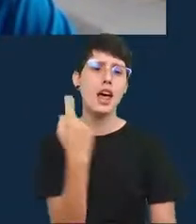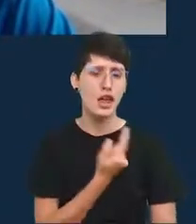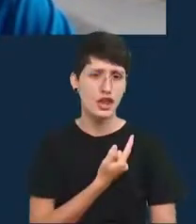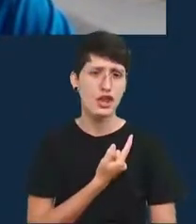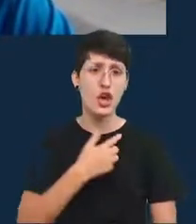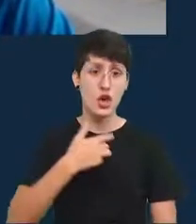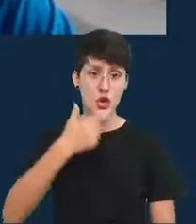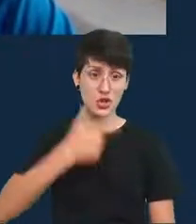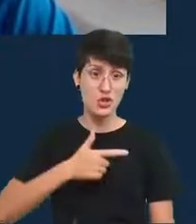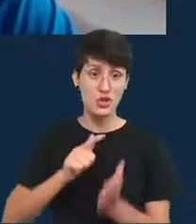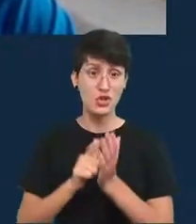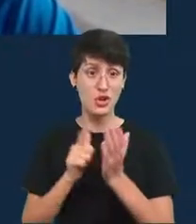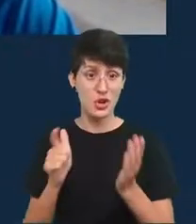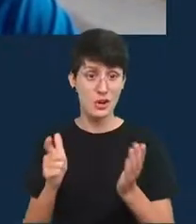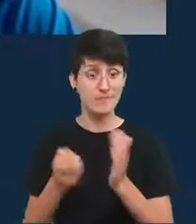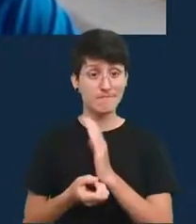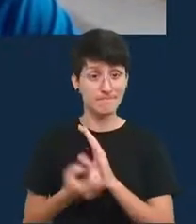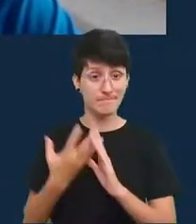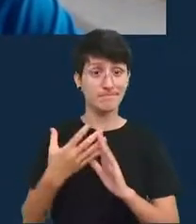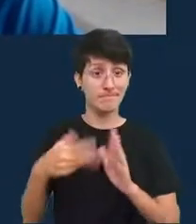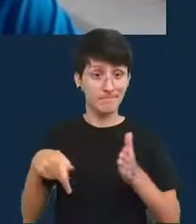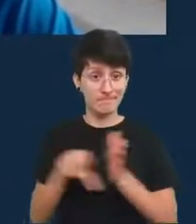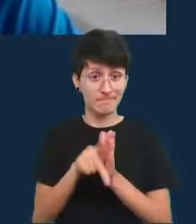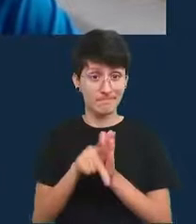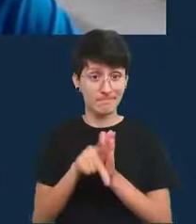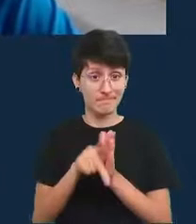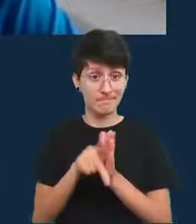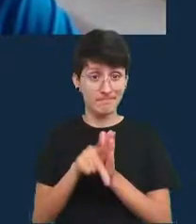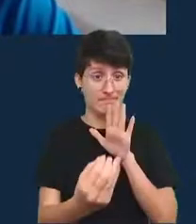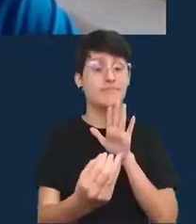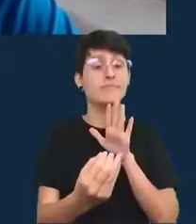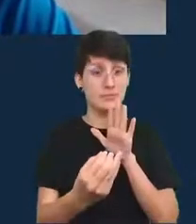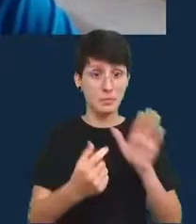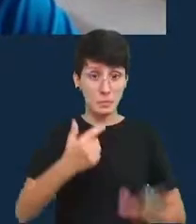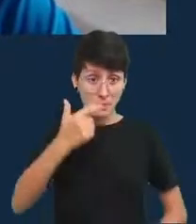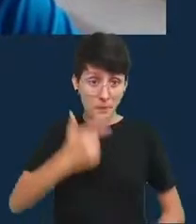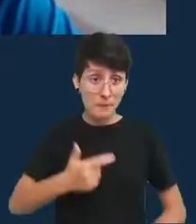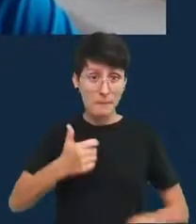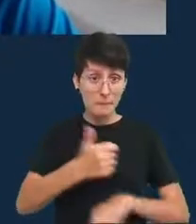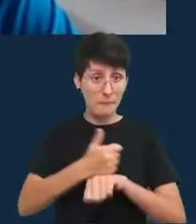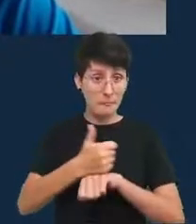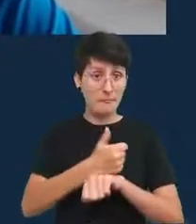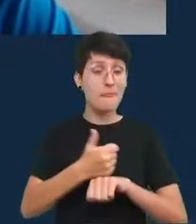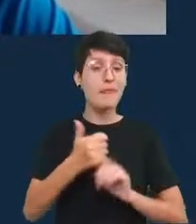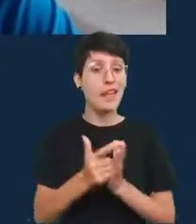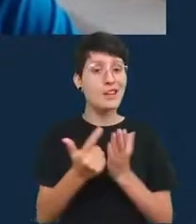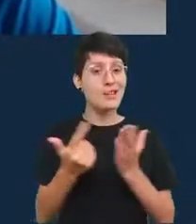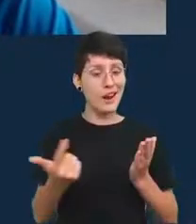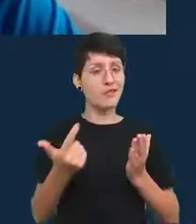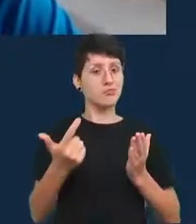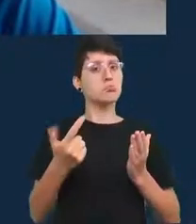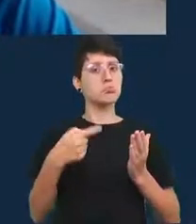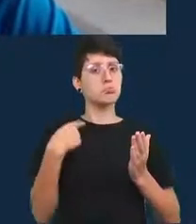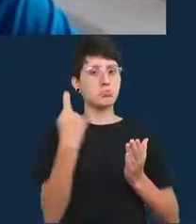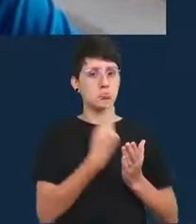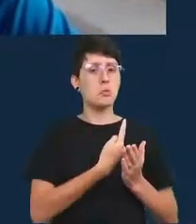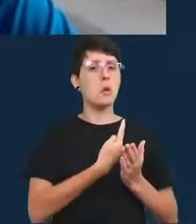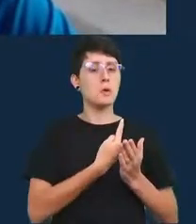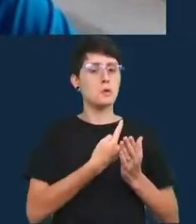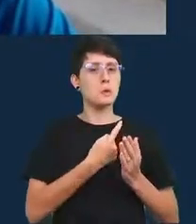criamos os nossos próprios modelos mais importante é que nós mostremos o quão confiante são as estimativas